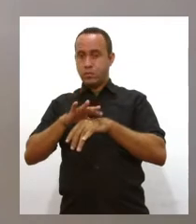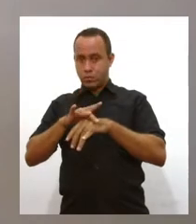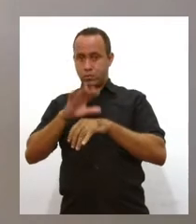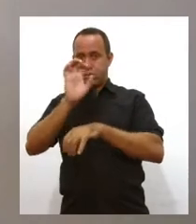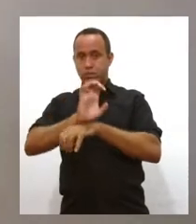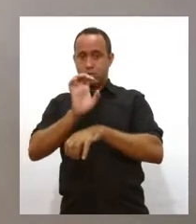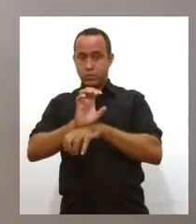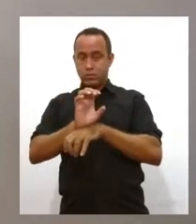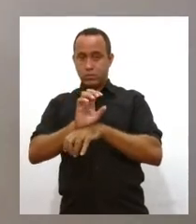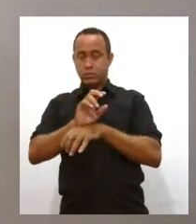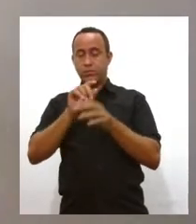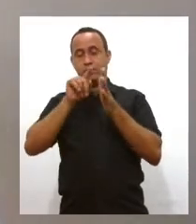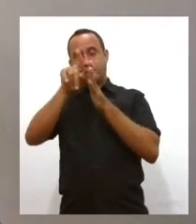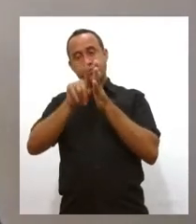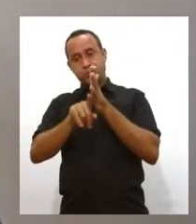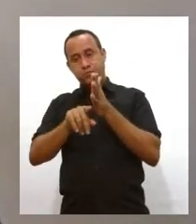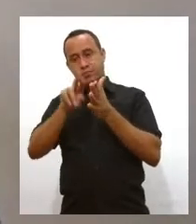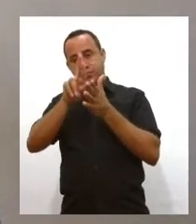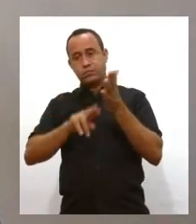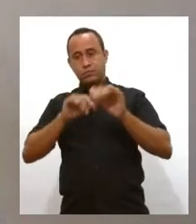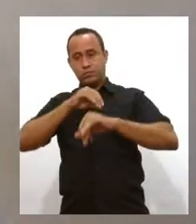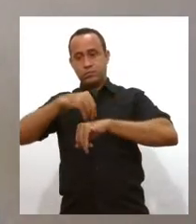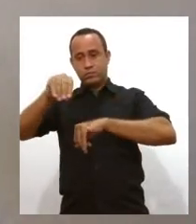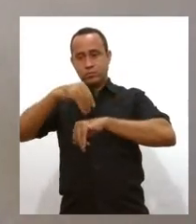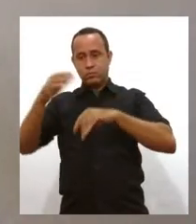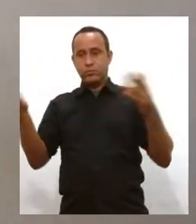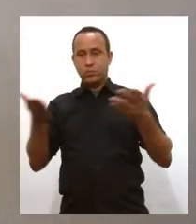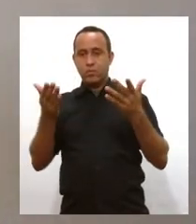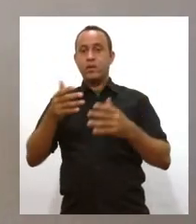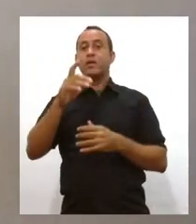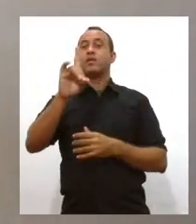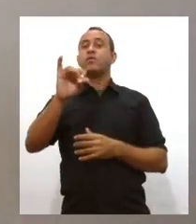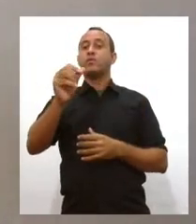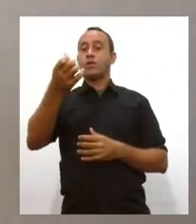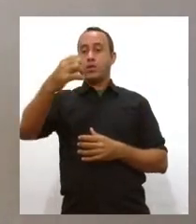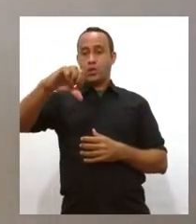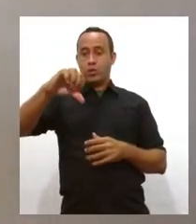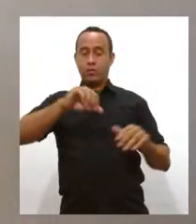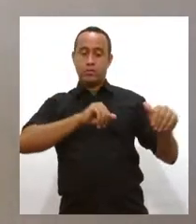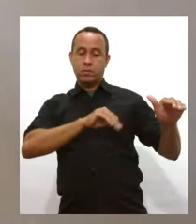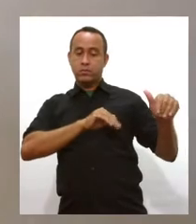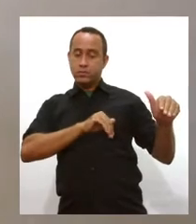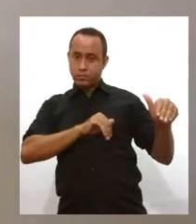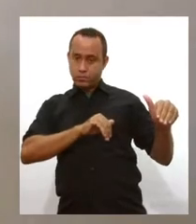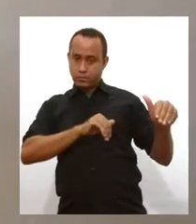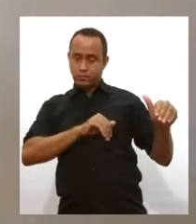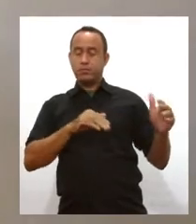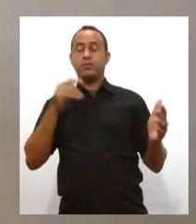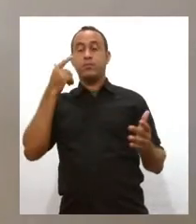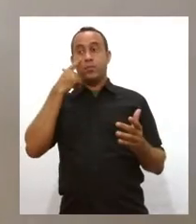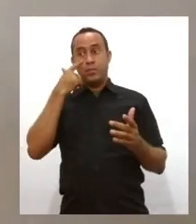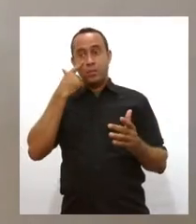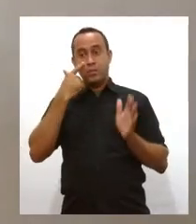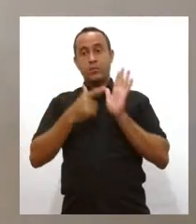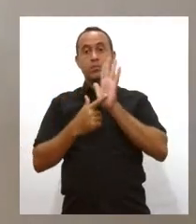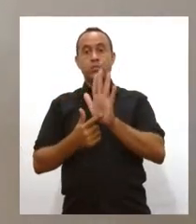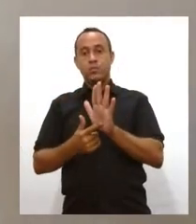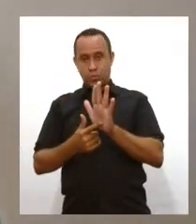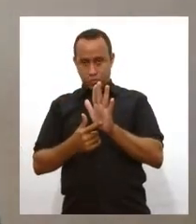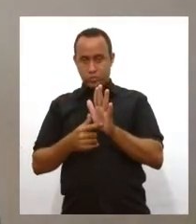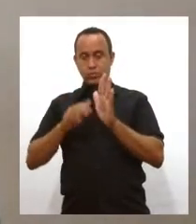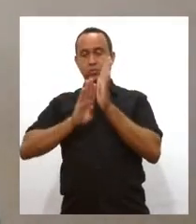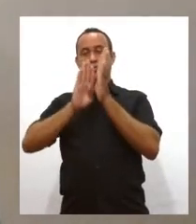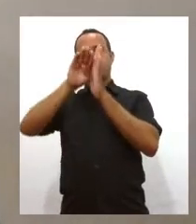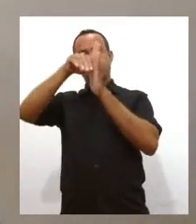Sergipe, fez uma pesquisa com informações atualizadas até o dia 9 de setembro. E comprovou realmente esse recuo da doença.